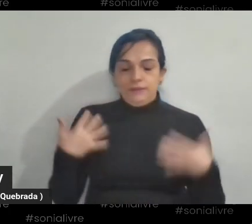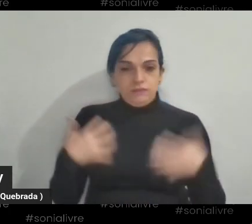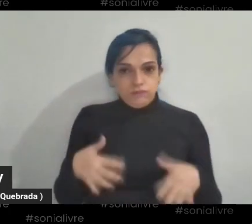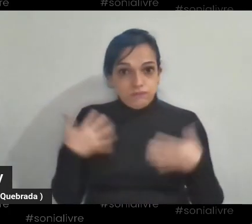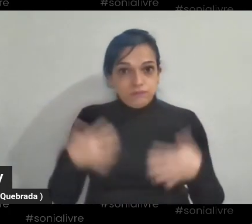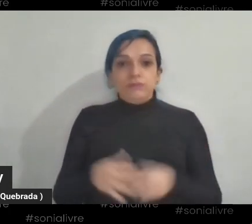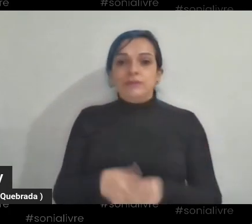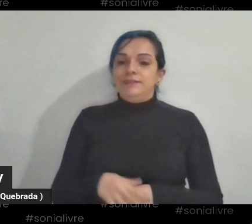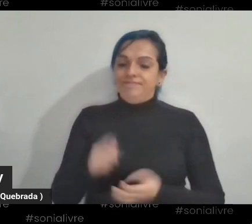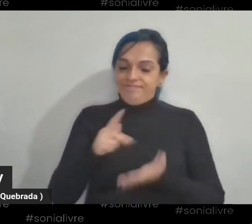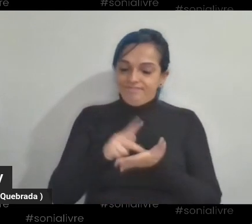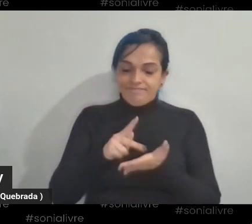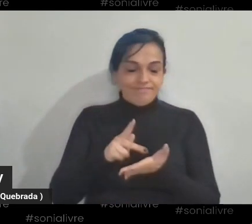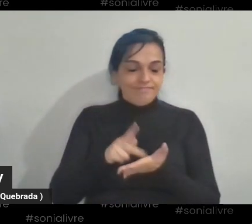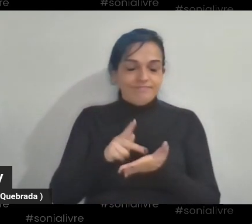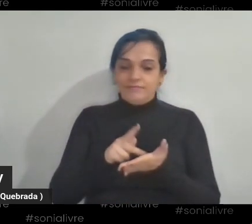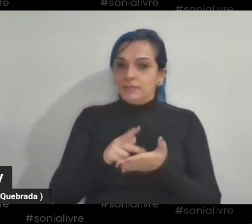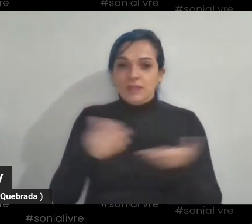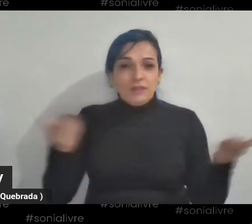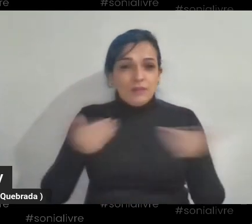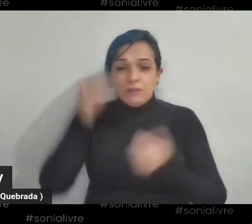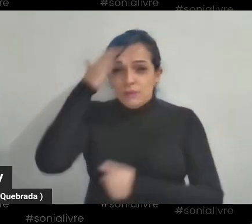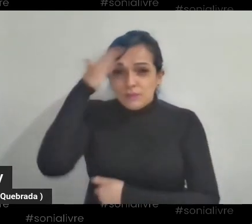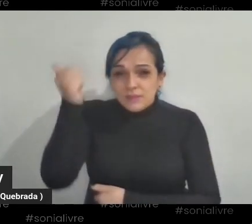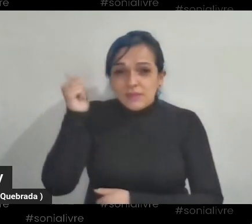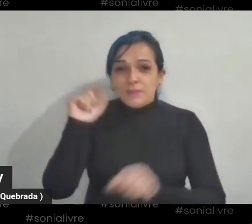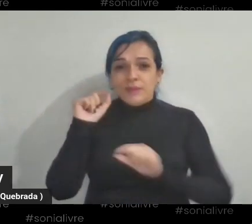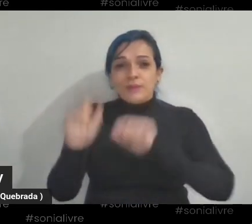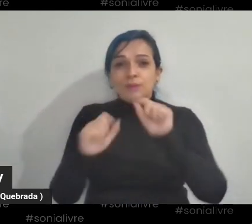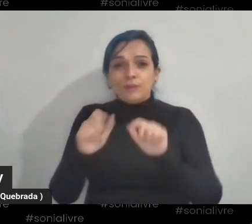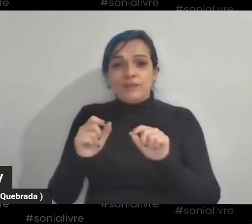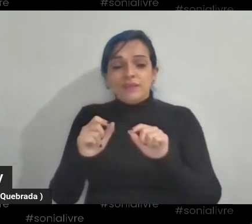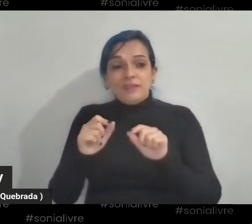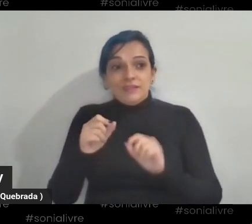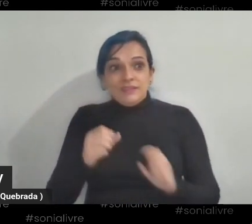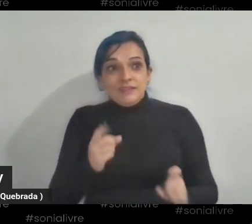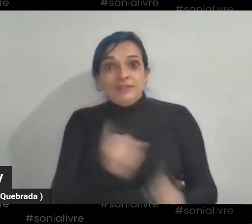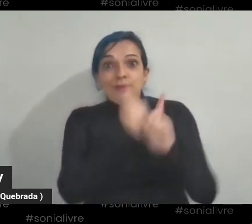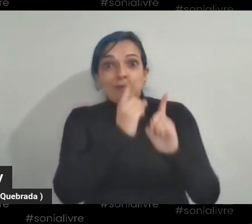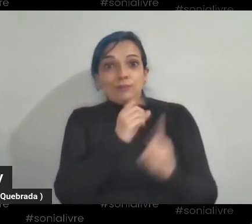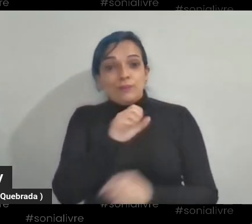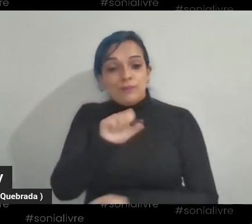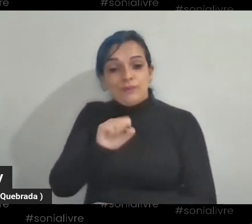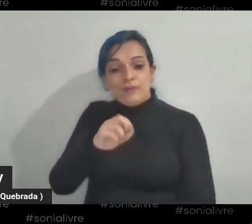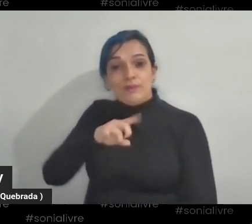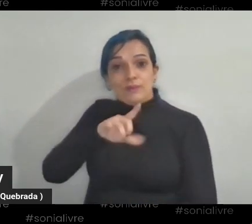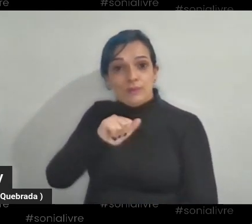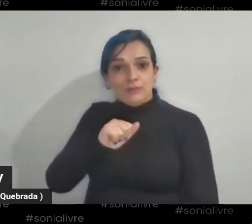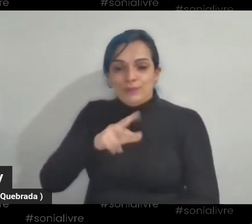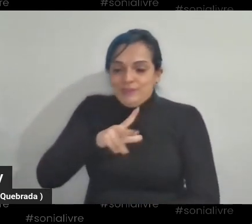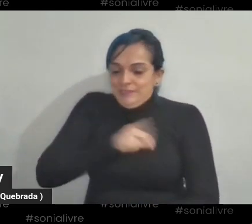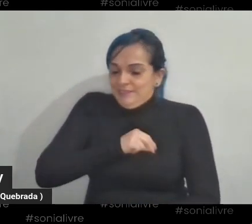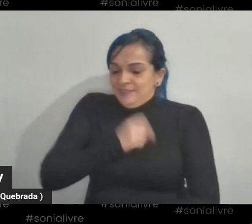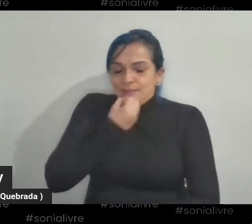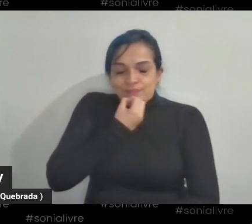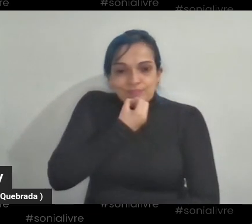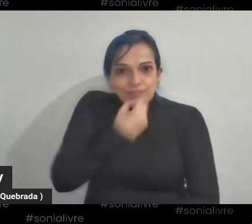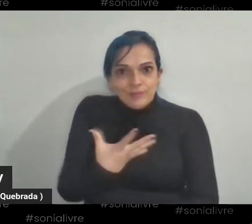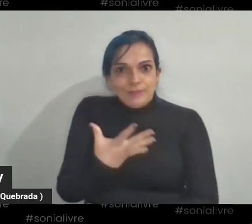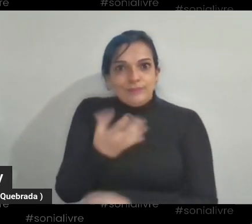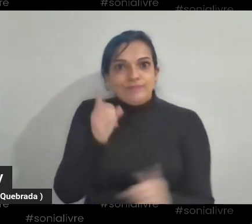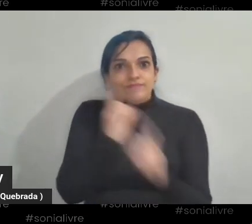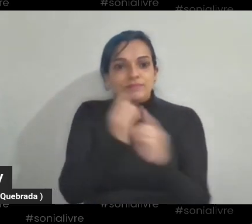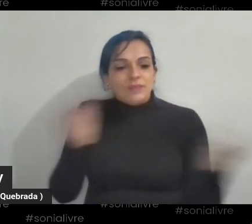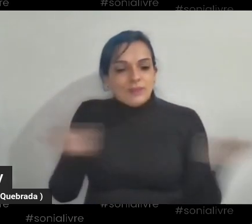de verdade. E hoje, sabendo a Sônia pra gente, foi uma... meu Deus do céu, uma realização. De encontrar a Sônia hoje,